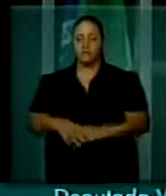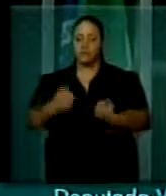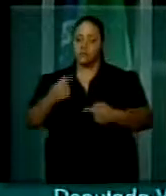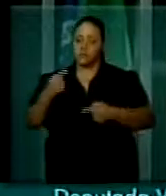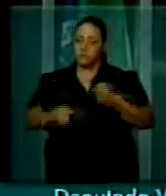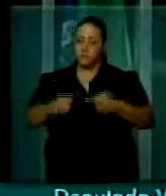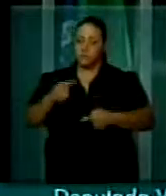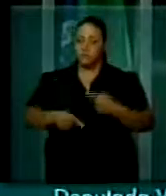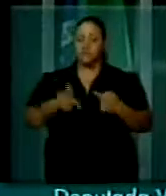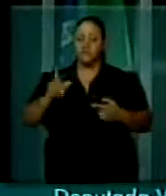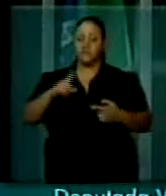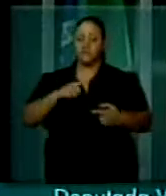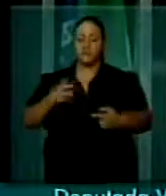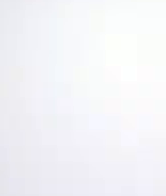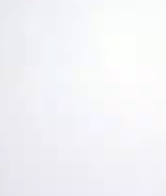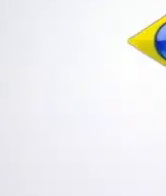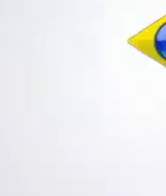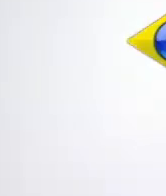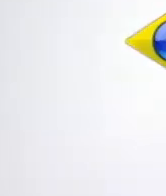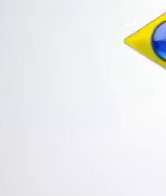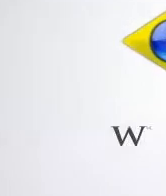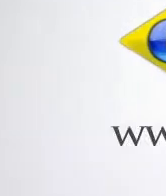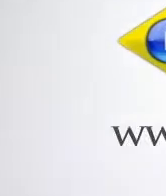proposta é antiga, ainda esse ano. Obrigada.